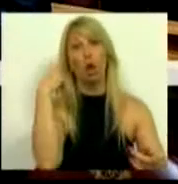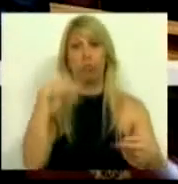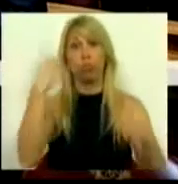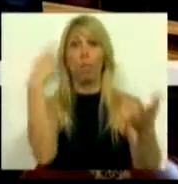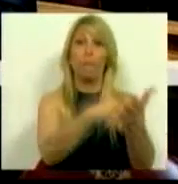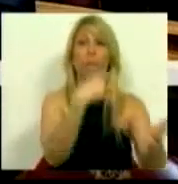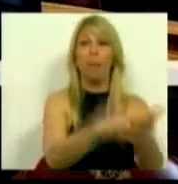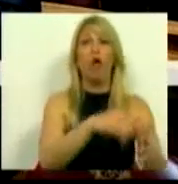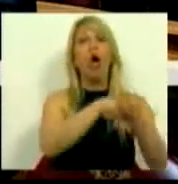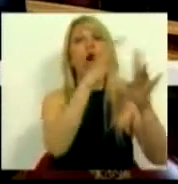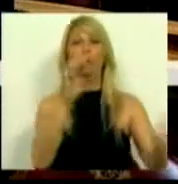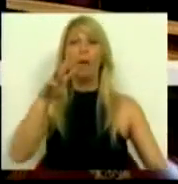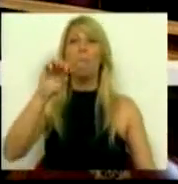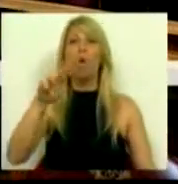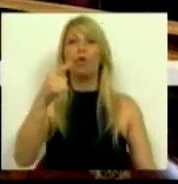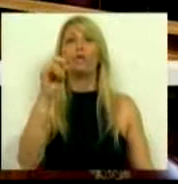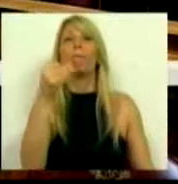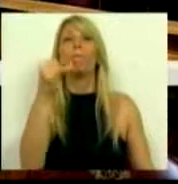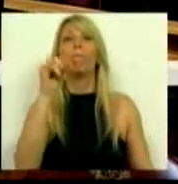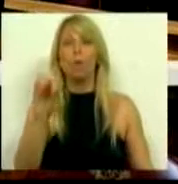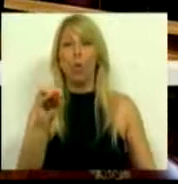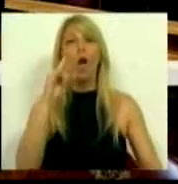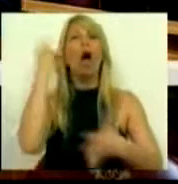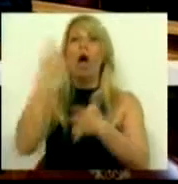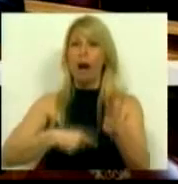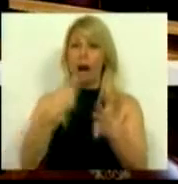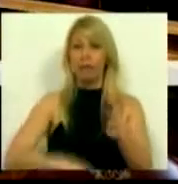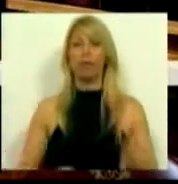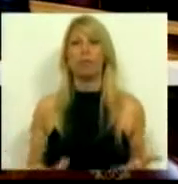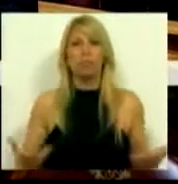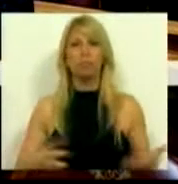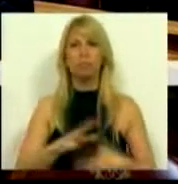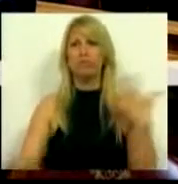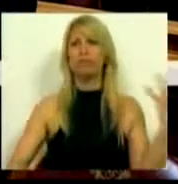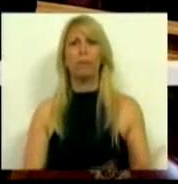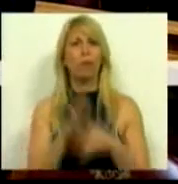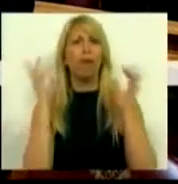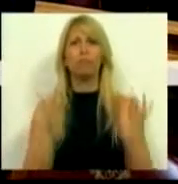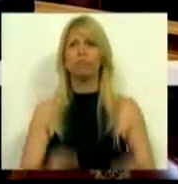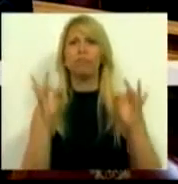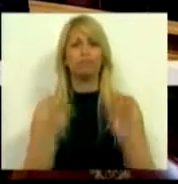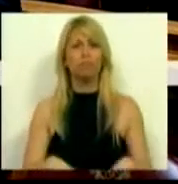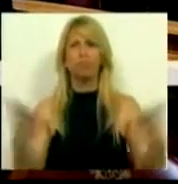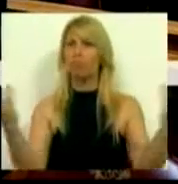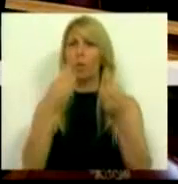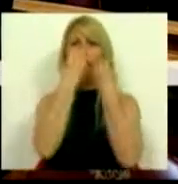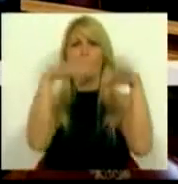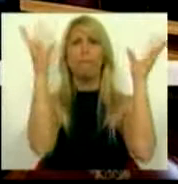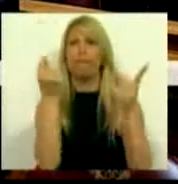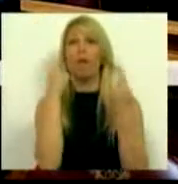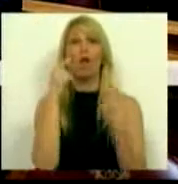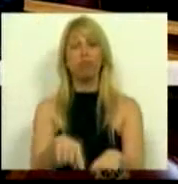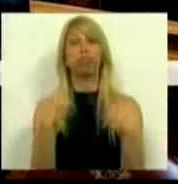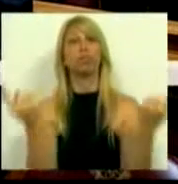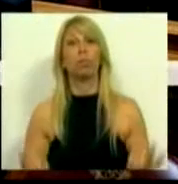Hospital do Monte Pio nas Caldas da Rainha. Portanto, uma total trapalhada e um total desperdício de dinheiros públicos. E não